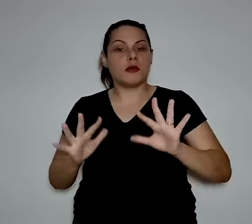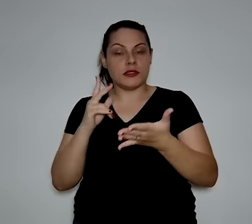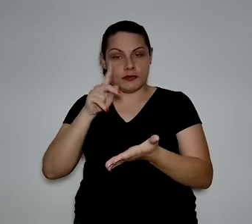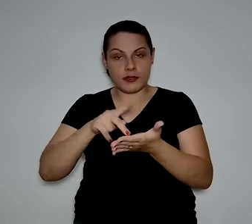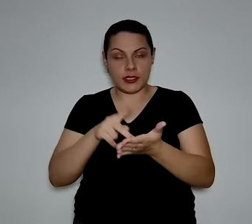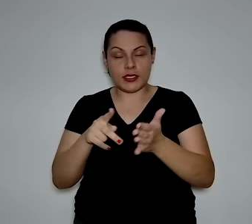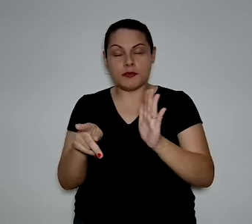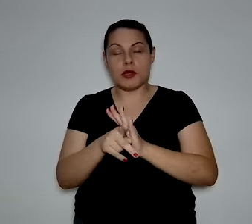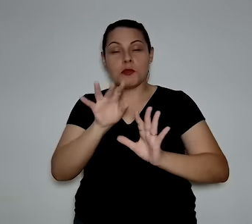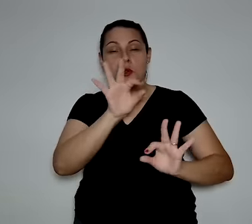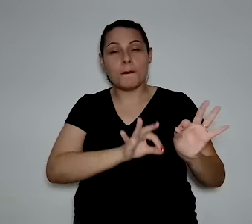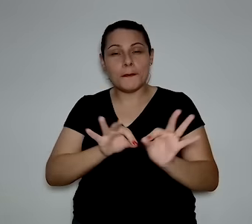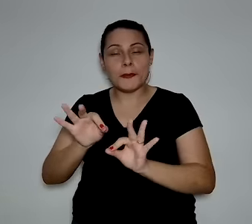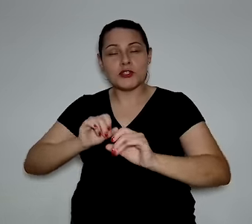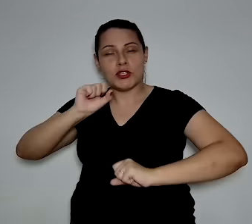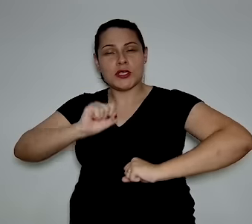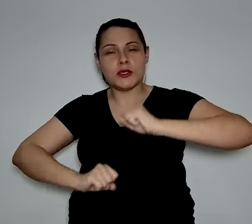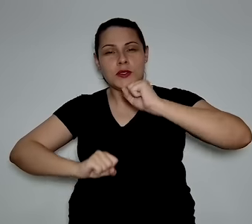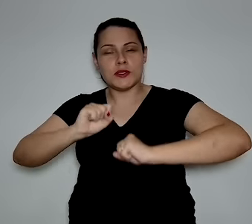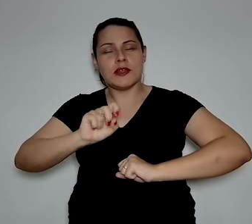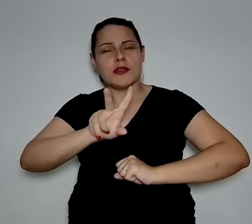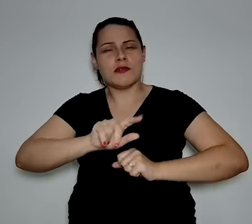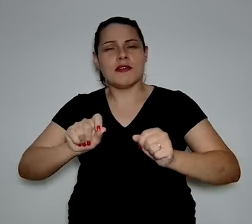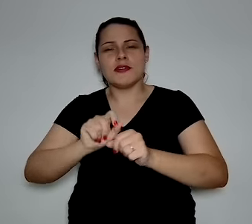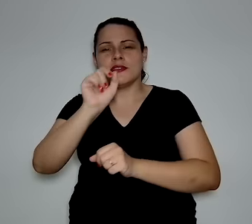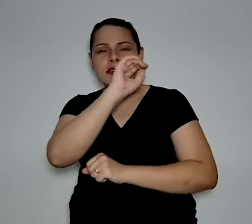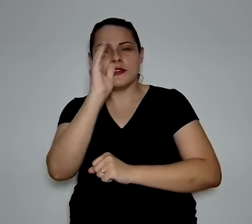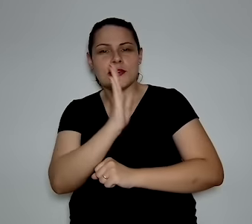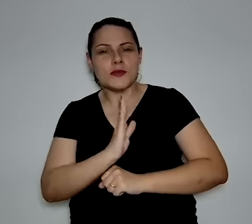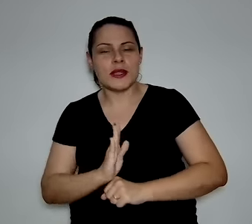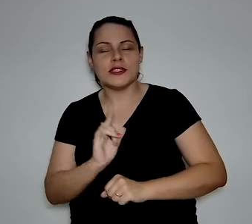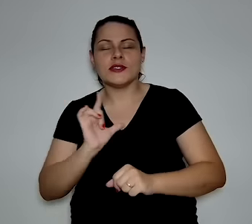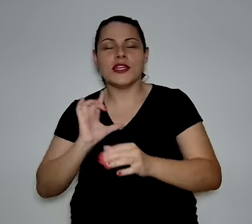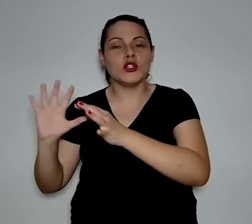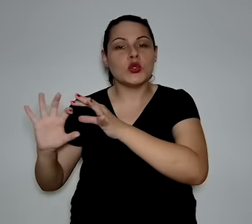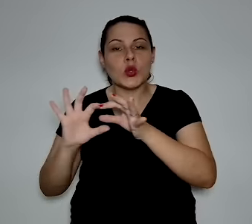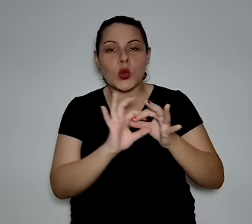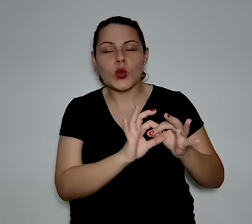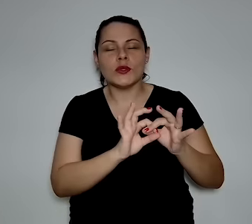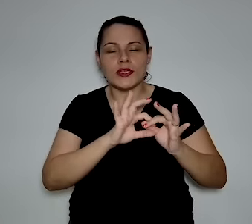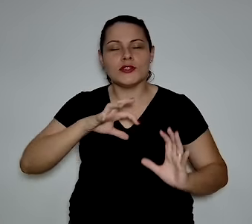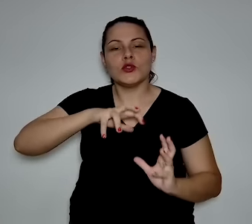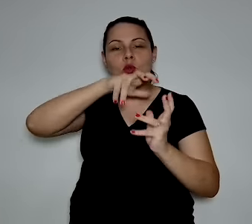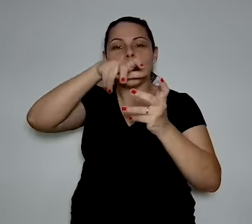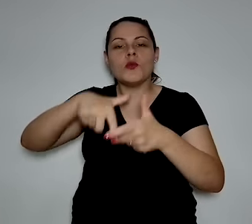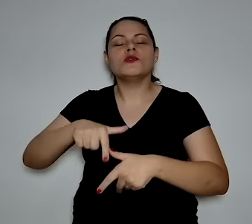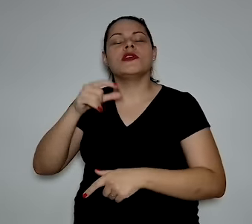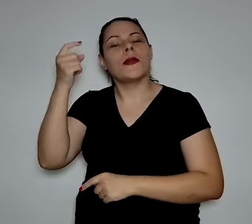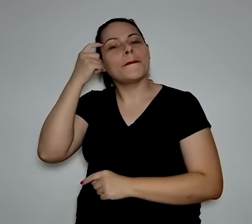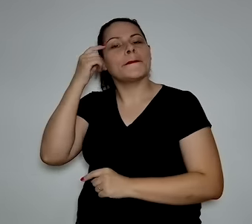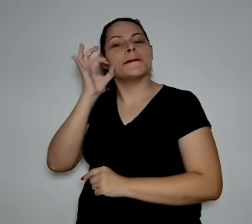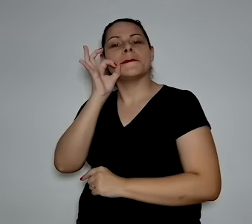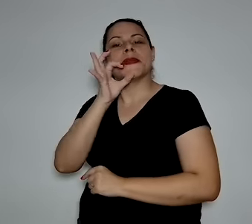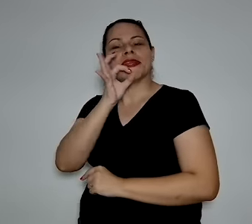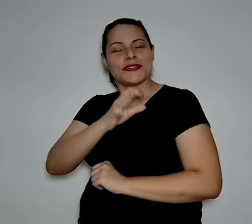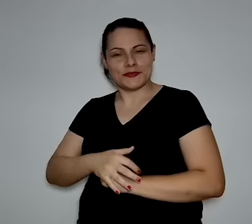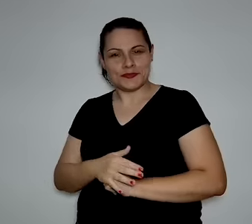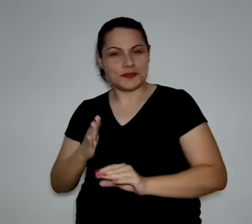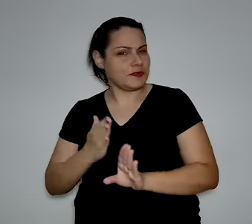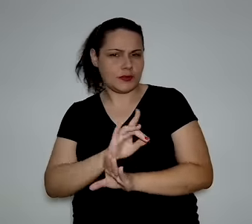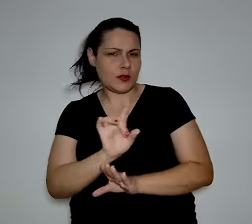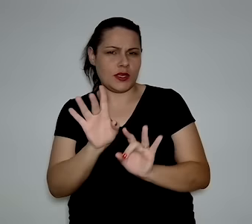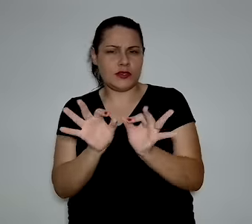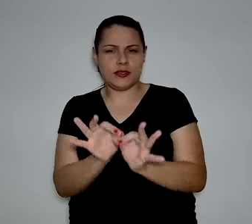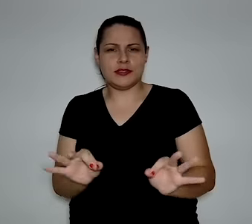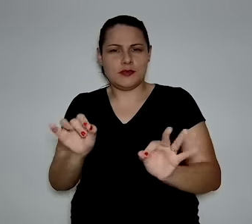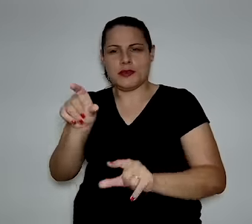indústria, de um projeto industrial que vai colocar o Brasil na nova ordem econômica mundial verde. Então, vejam bem, não